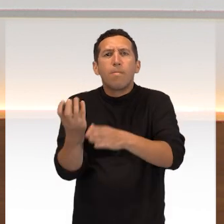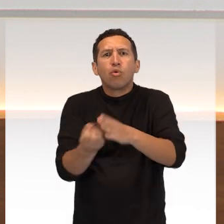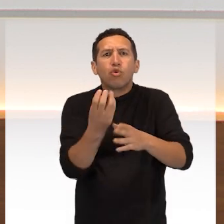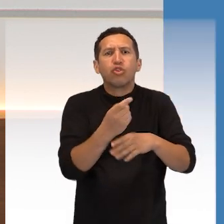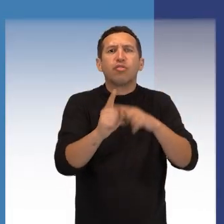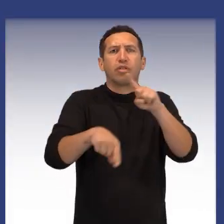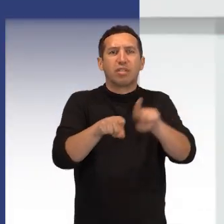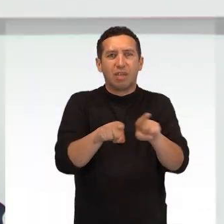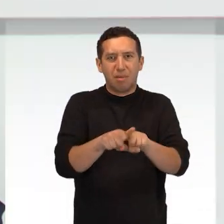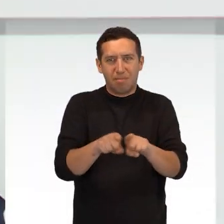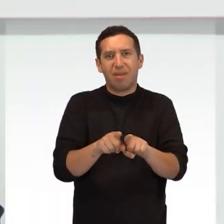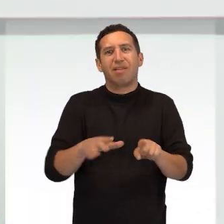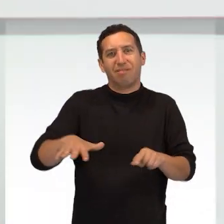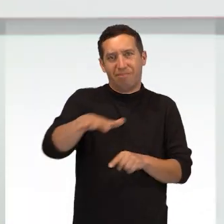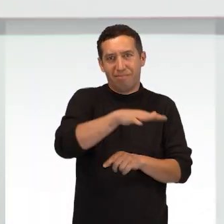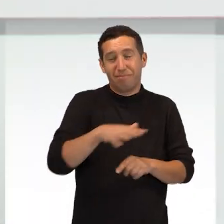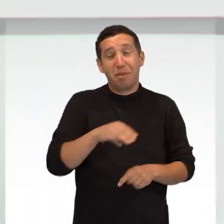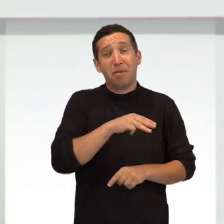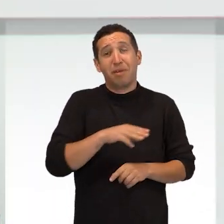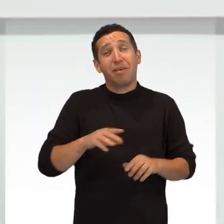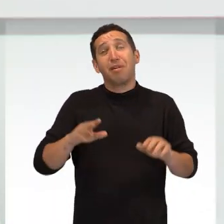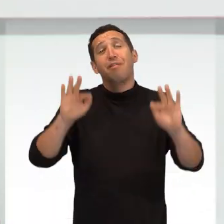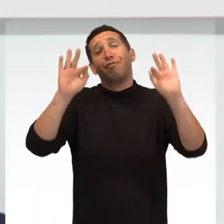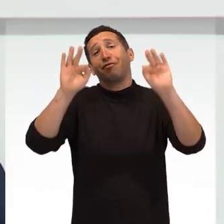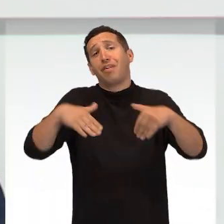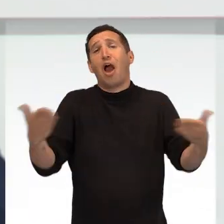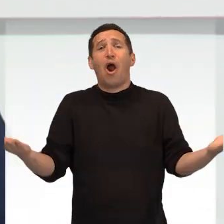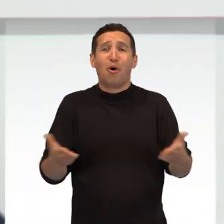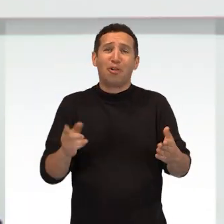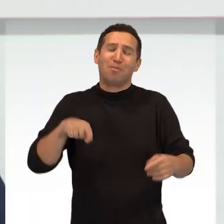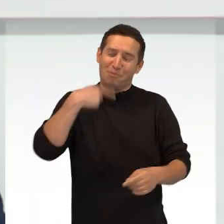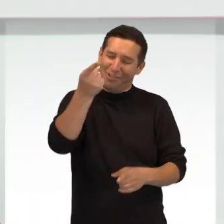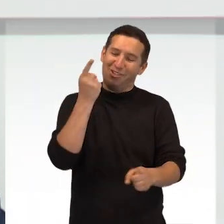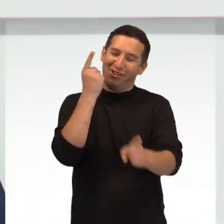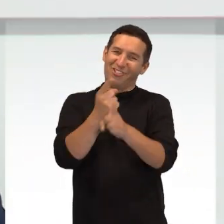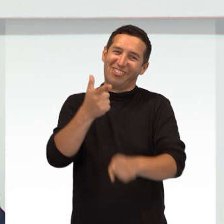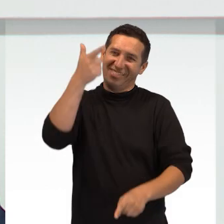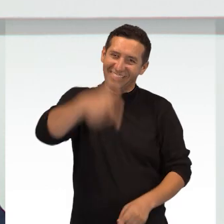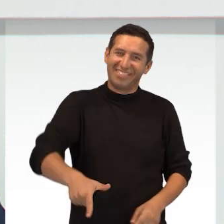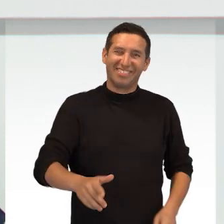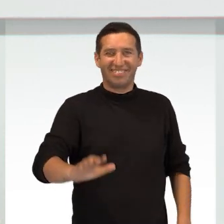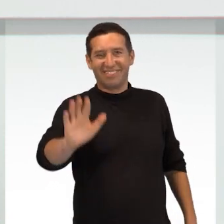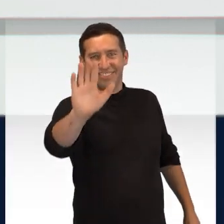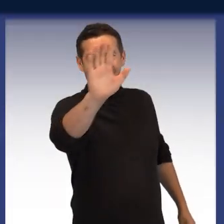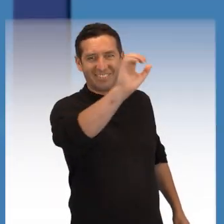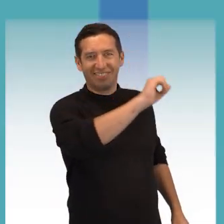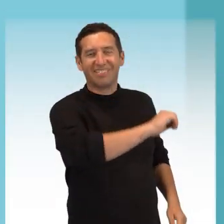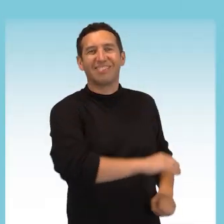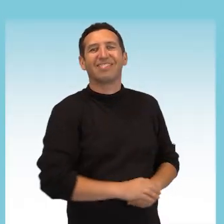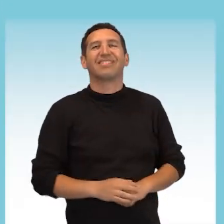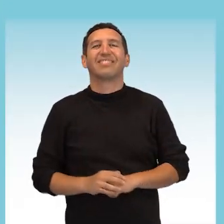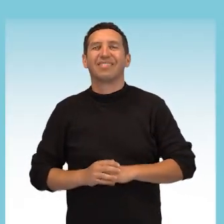e empresarial. E o Redação MPF fica por aqui. A gente se encontra. Tchau!